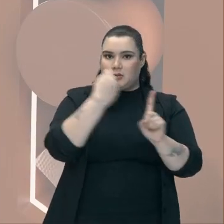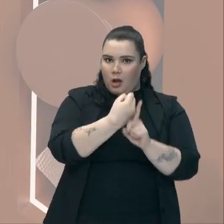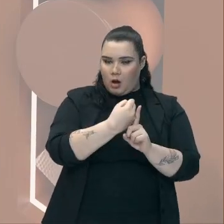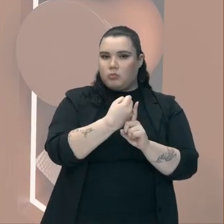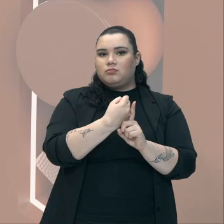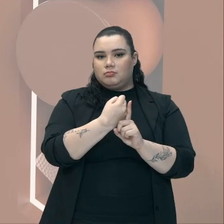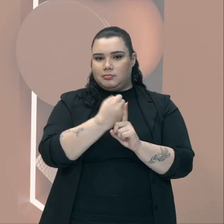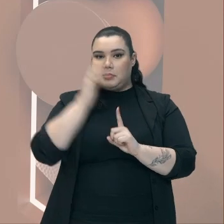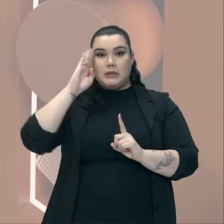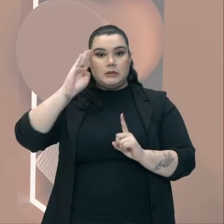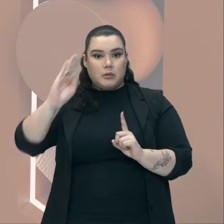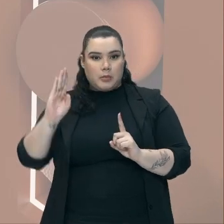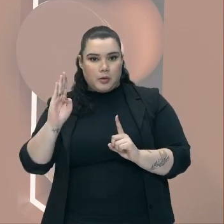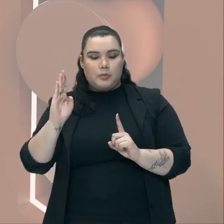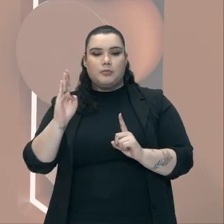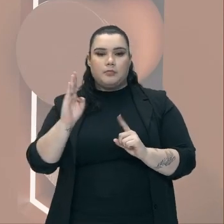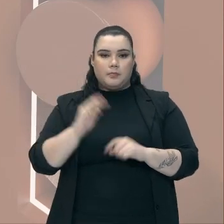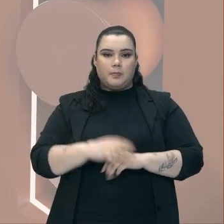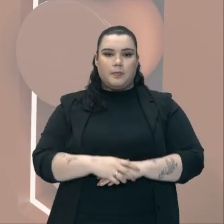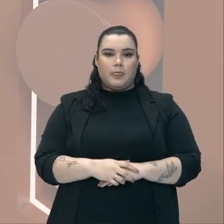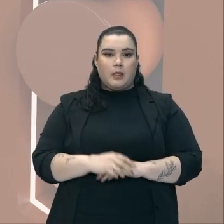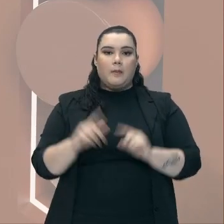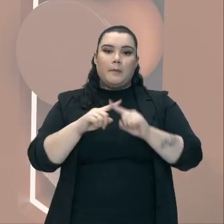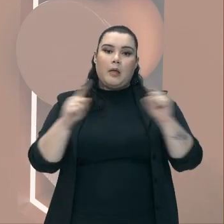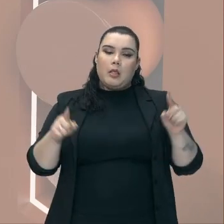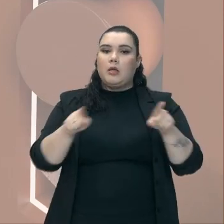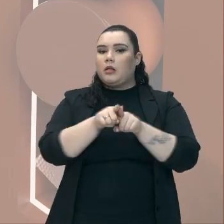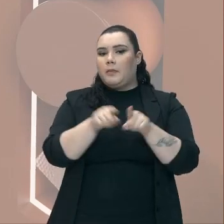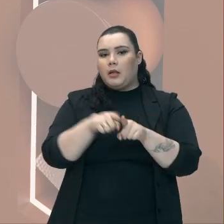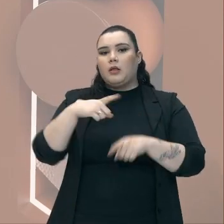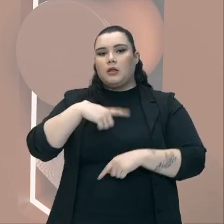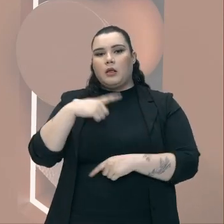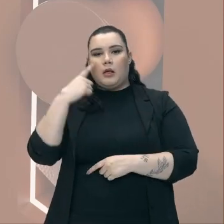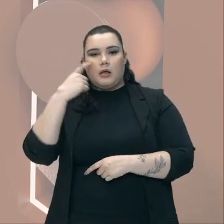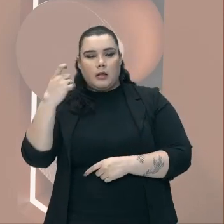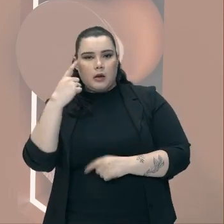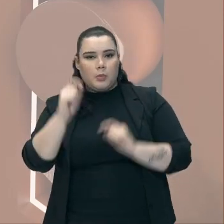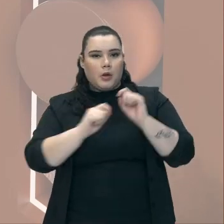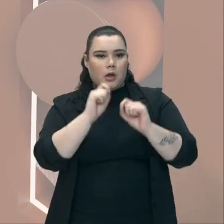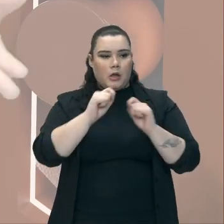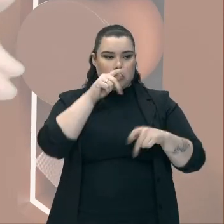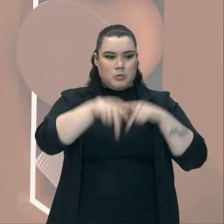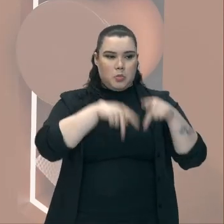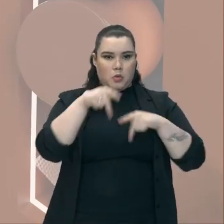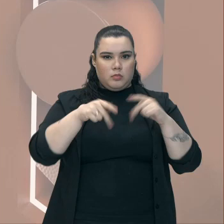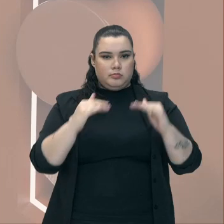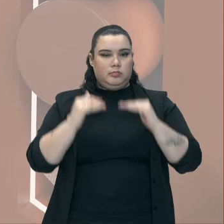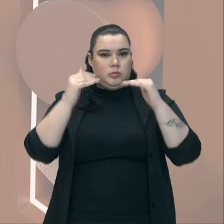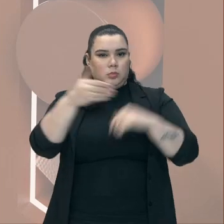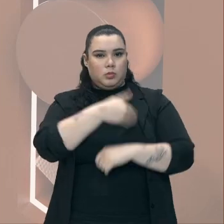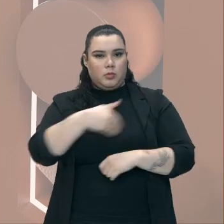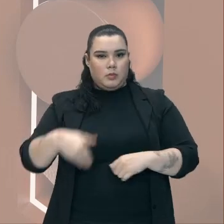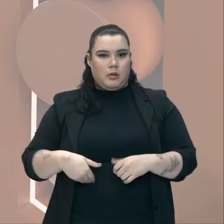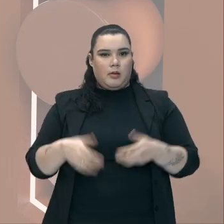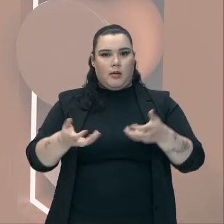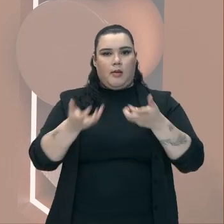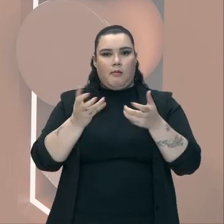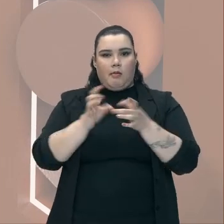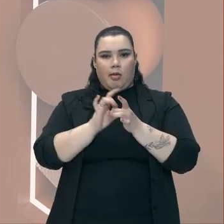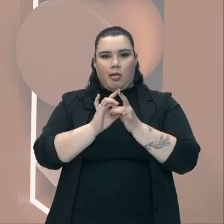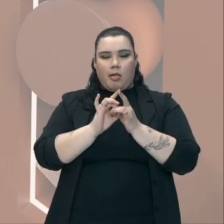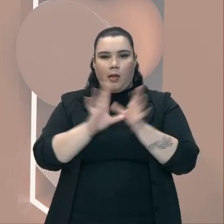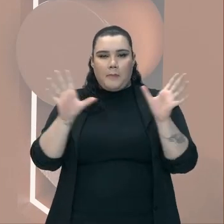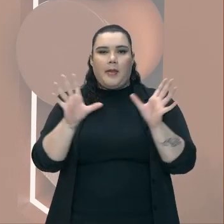Muito Muito embora Houvesse também O interesse Da exerci De Digamos assim Se libertar Do julgo